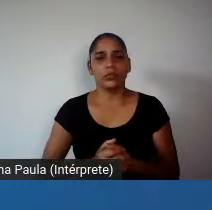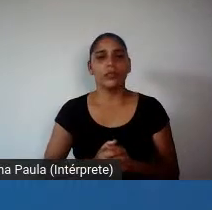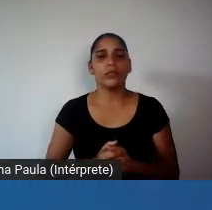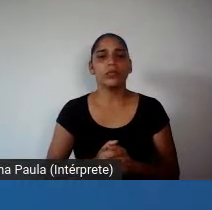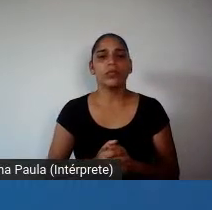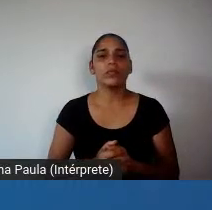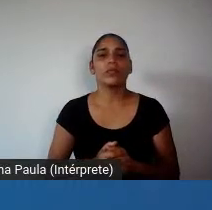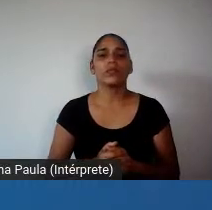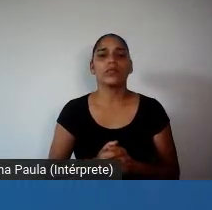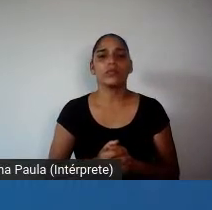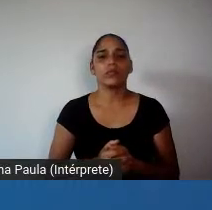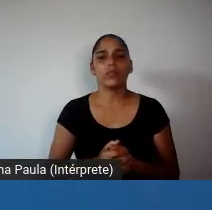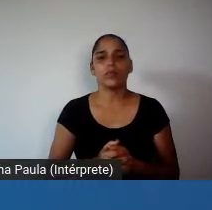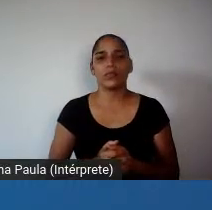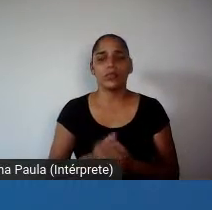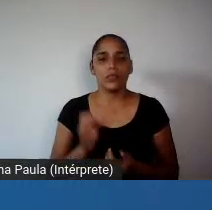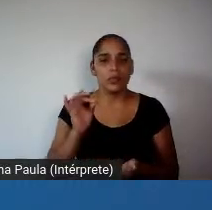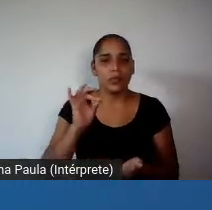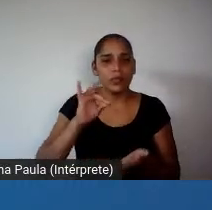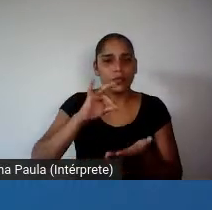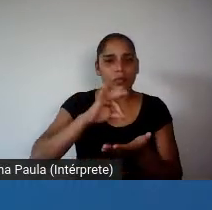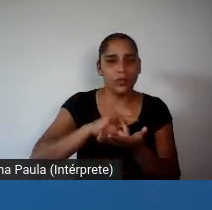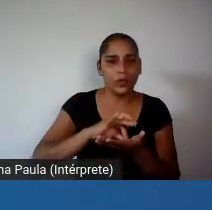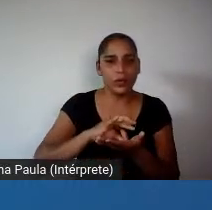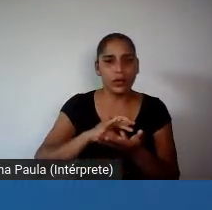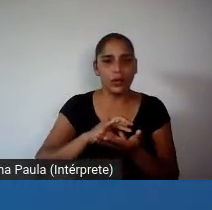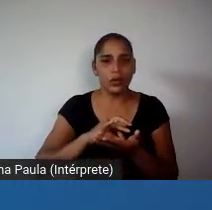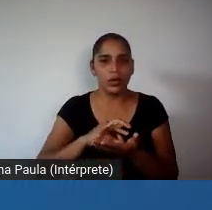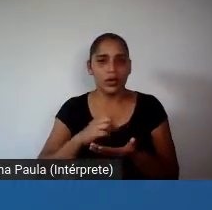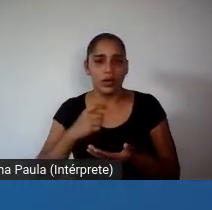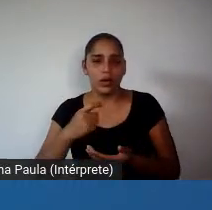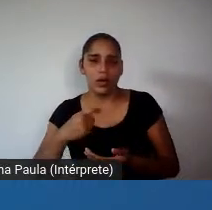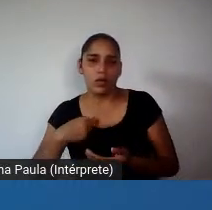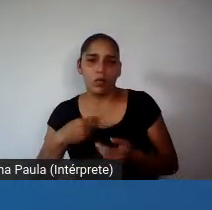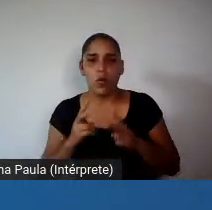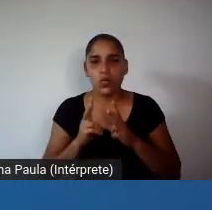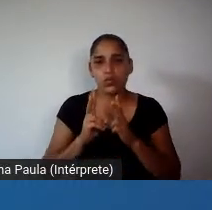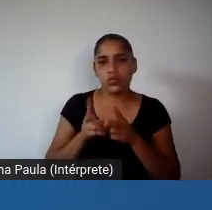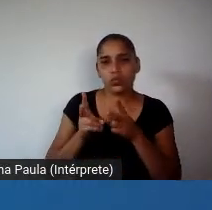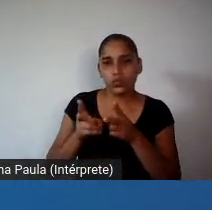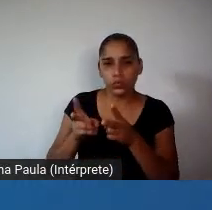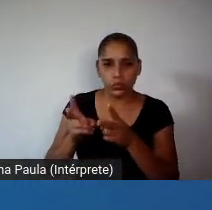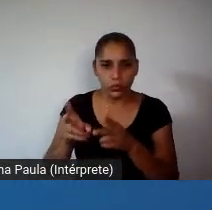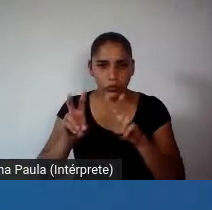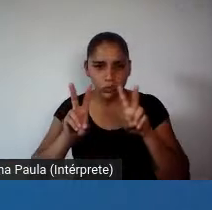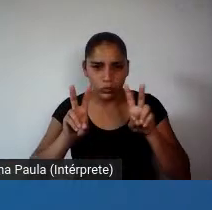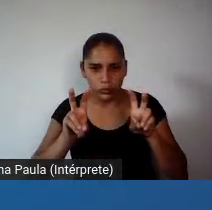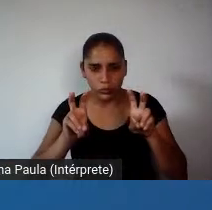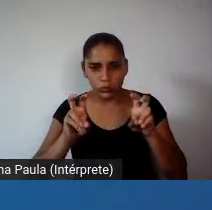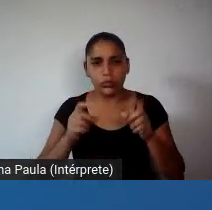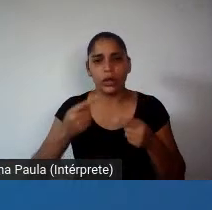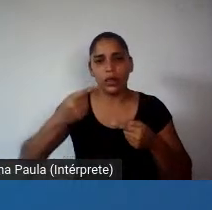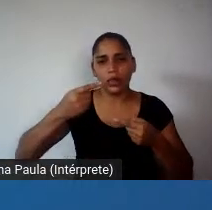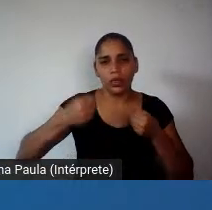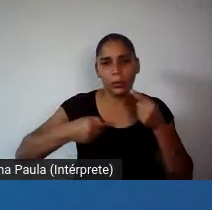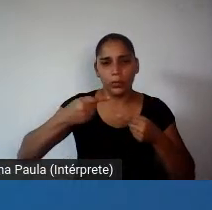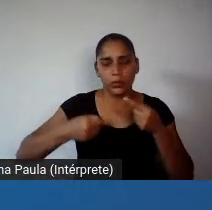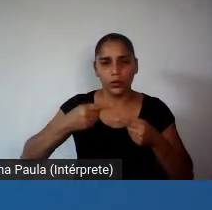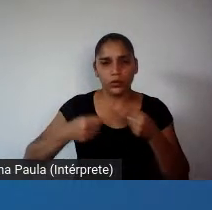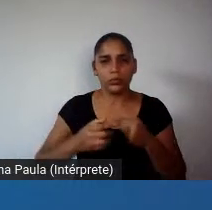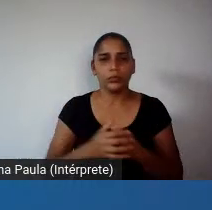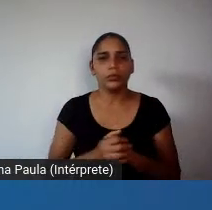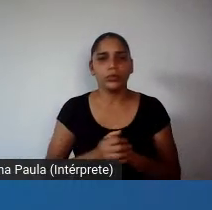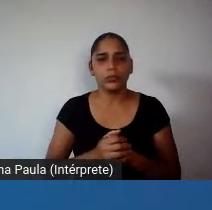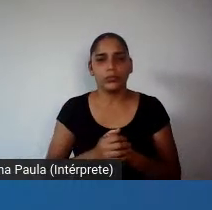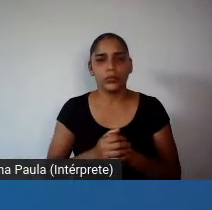praticamente dar uma certa linha de continuidade, alguns temas que a gente possa debater, com a